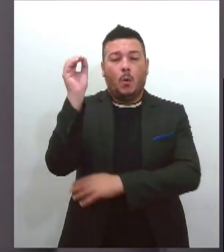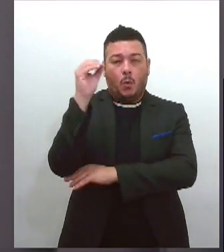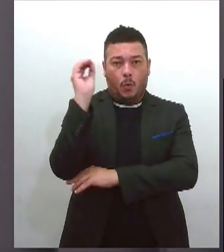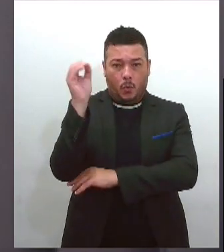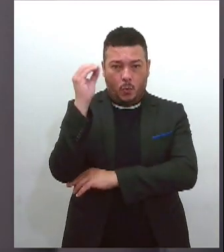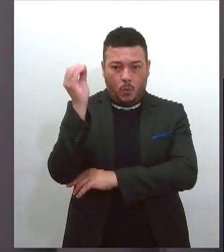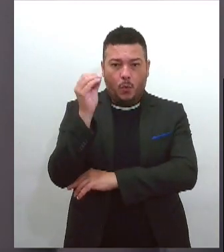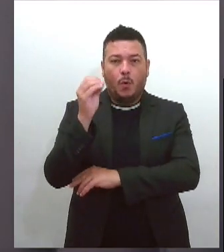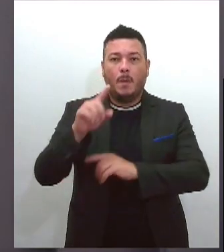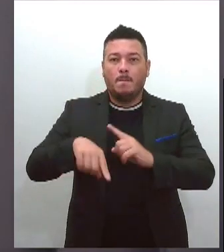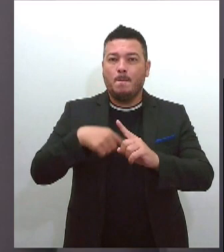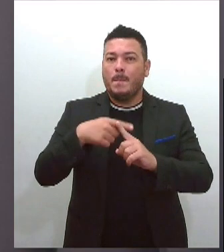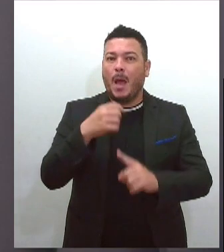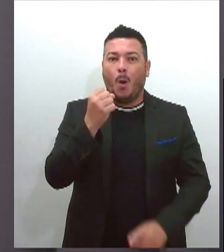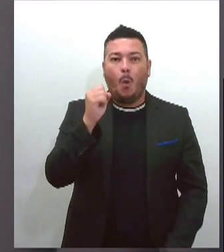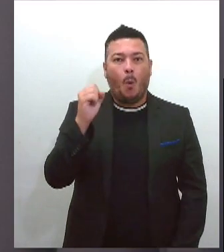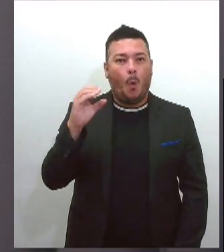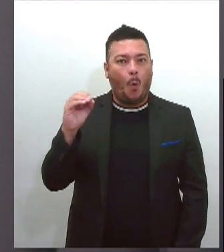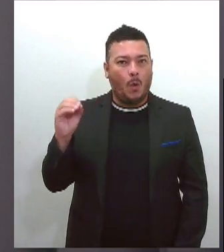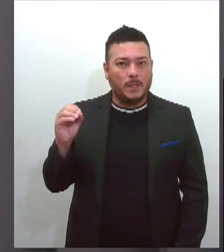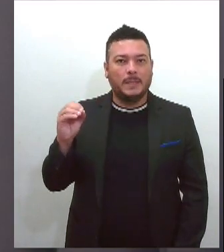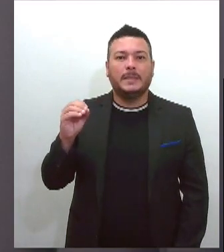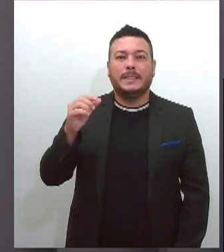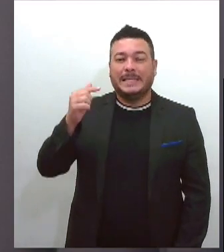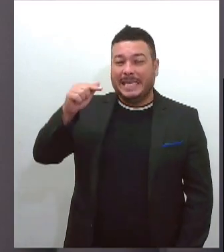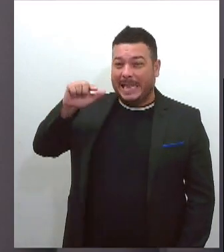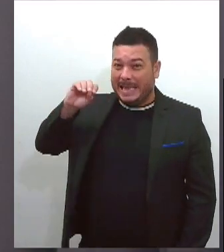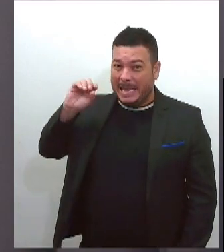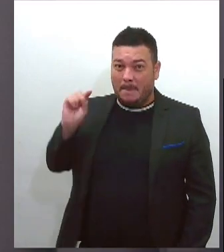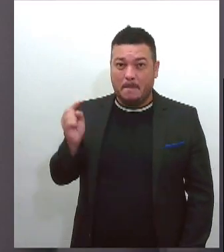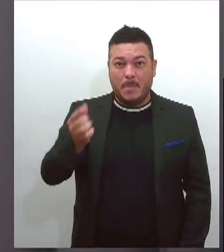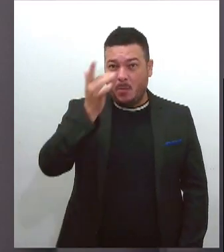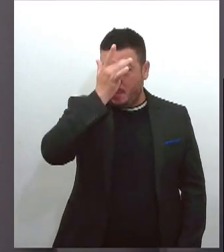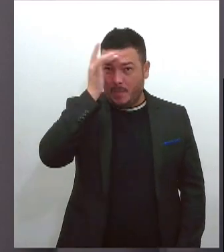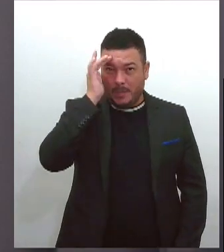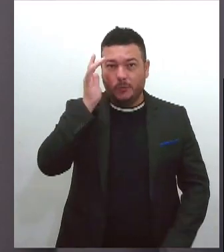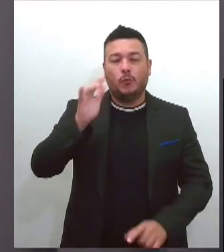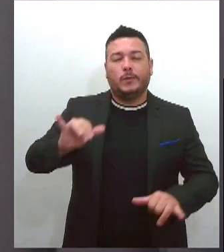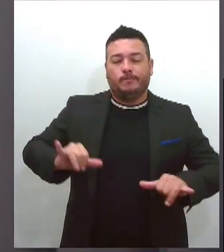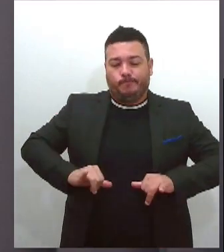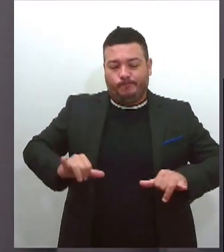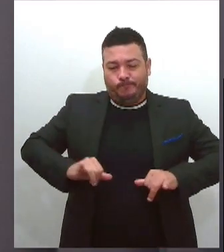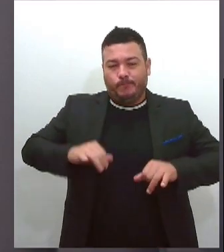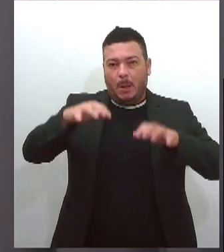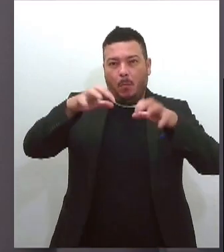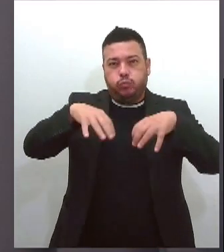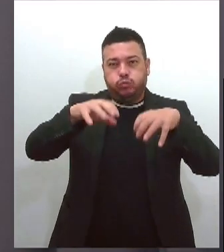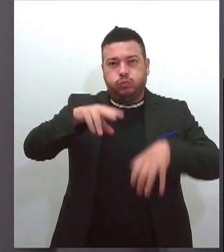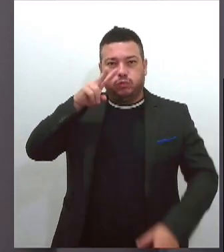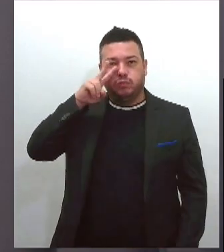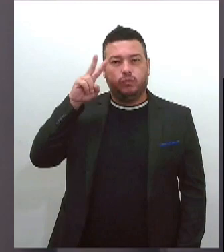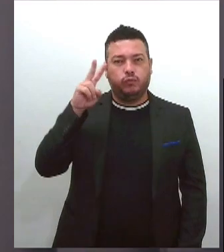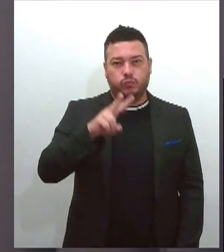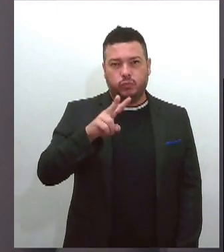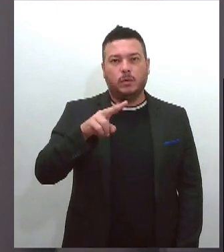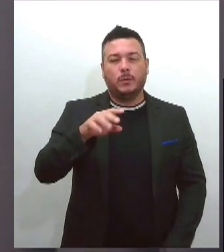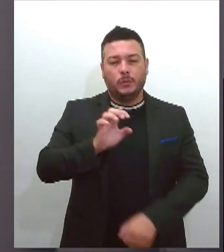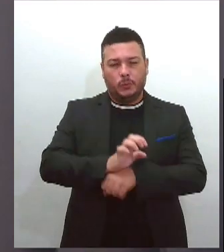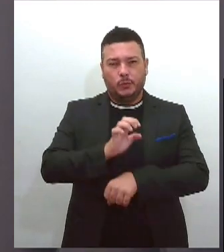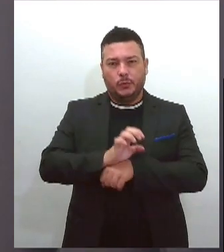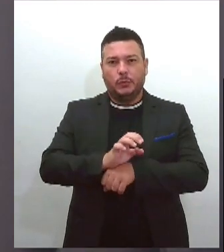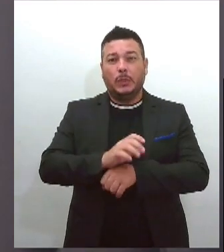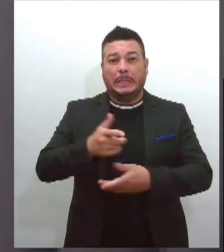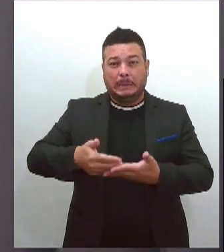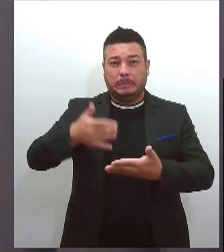870 mil pessoas foram impactadas até o momento pelas chuvas fortes que atingem o estado desde a semana passada.